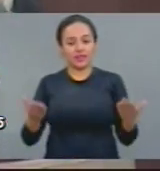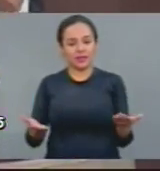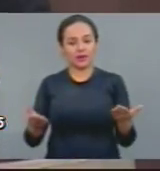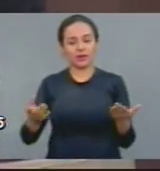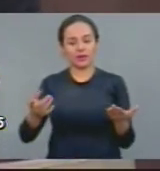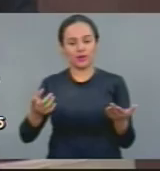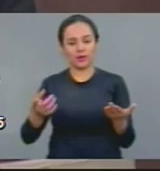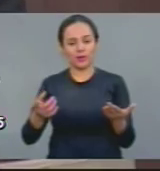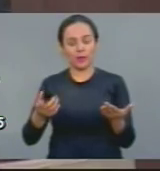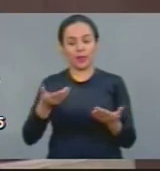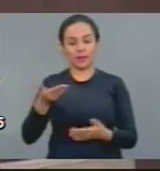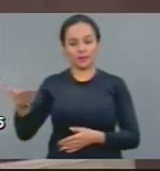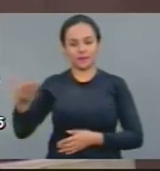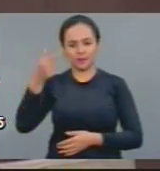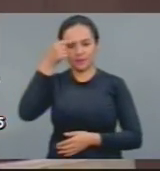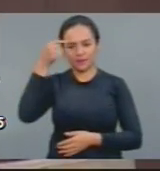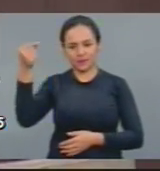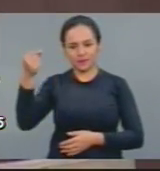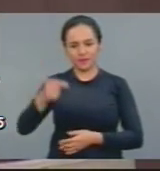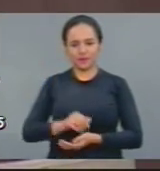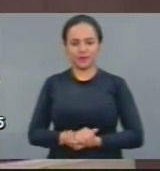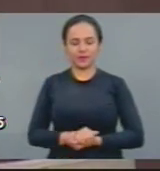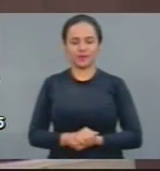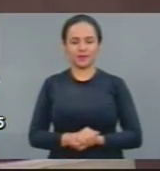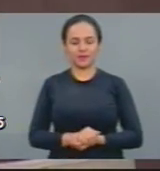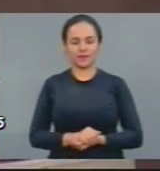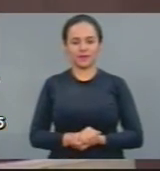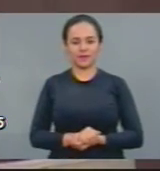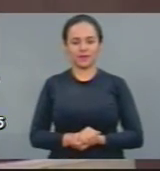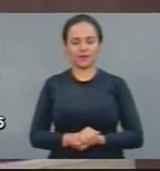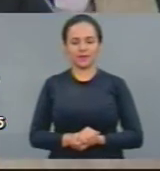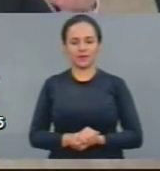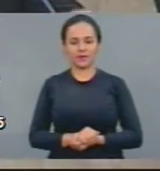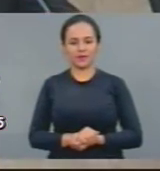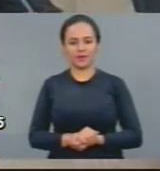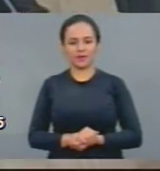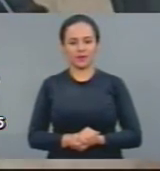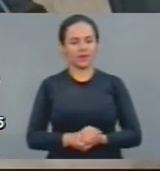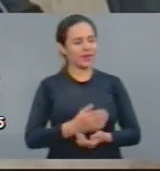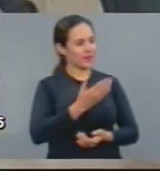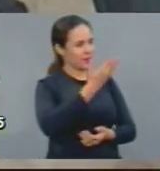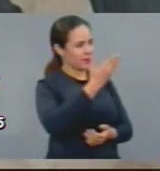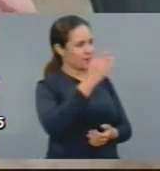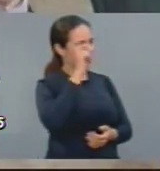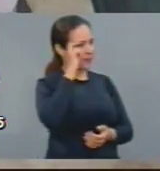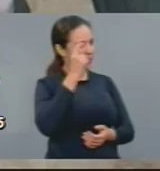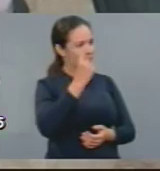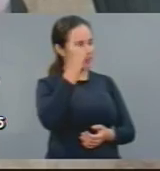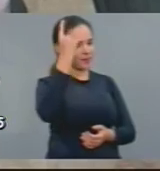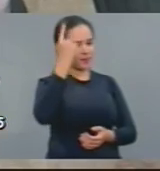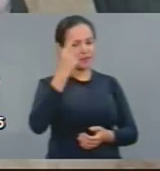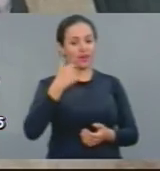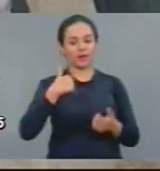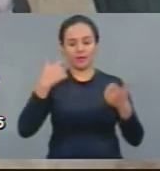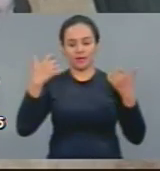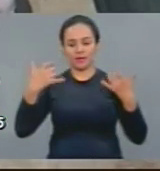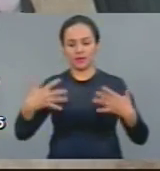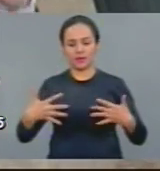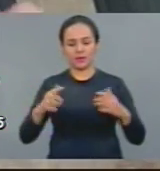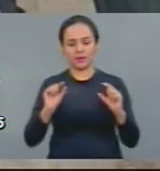injustiça. Deputado Joaquim Noronha. Deputado Renato Roseno, eu me sinto com propriedade para poder